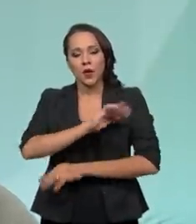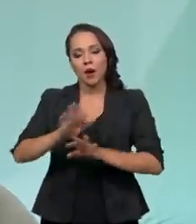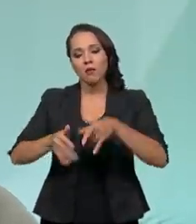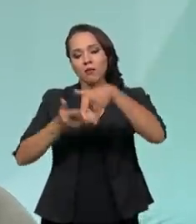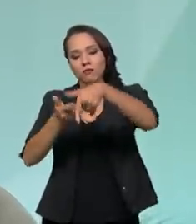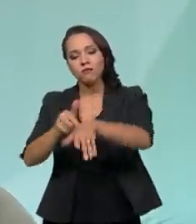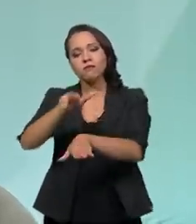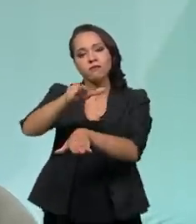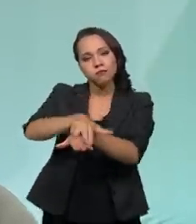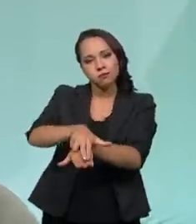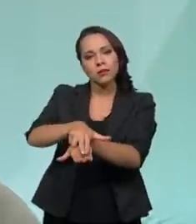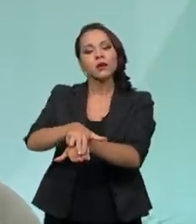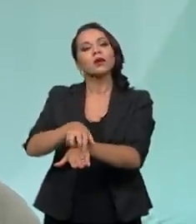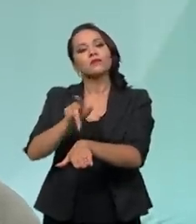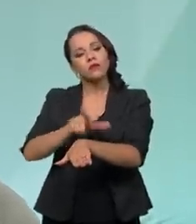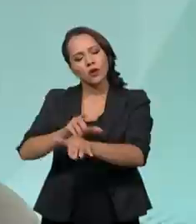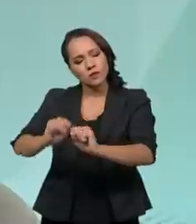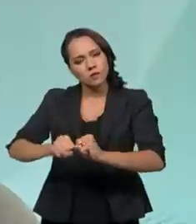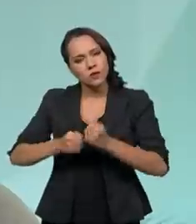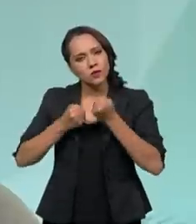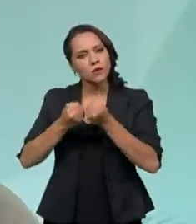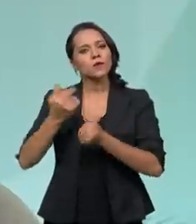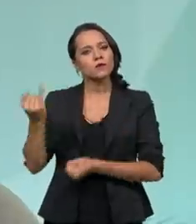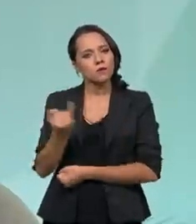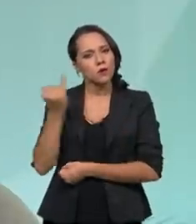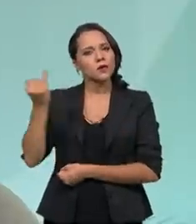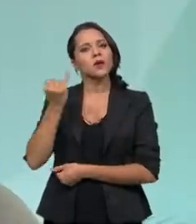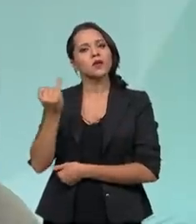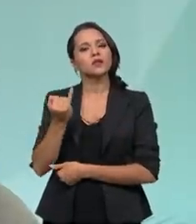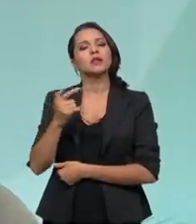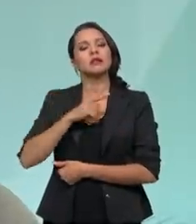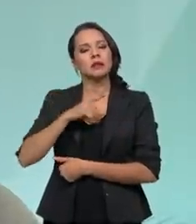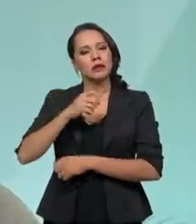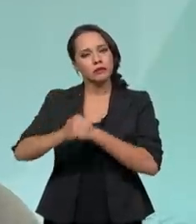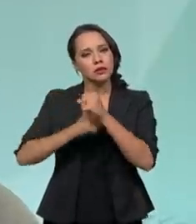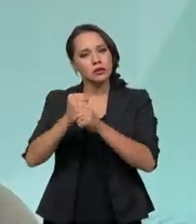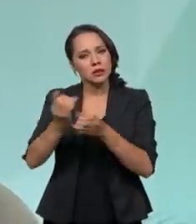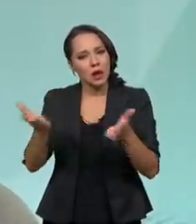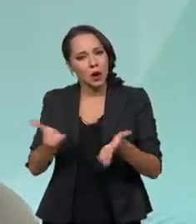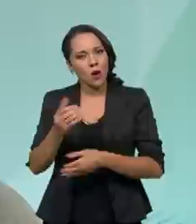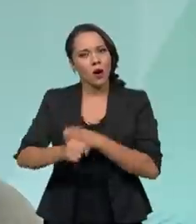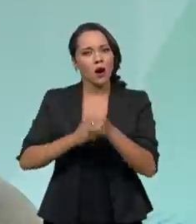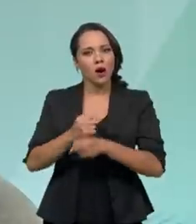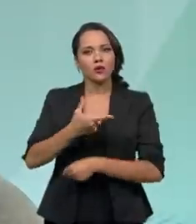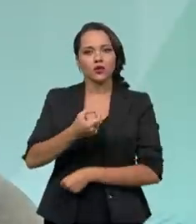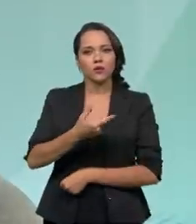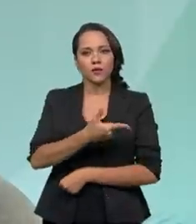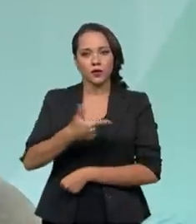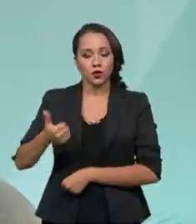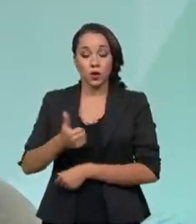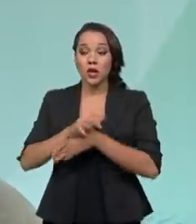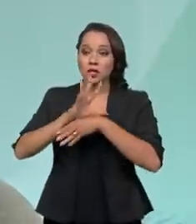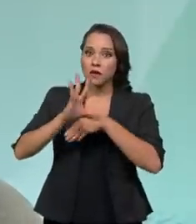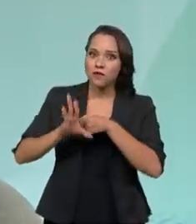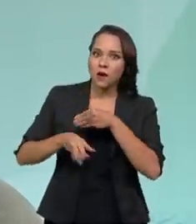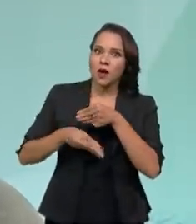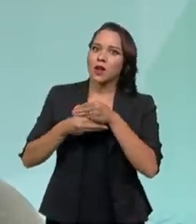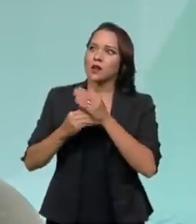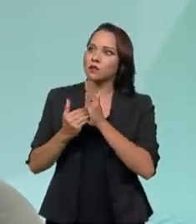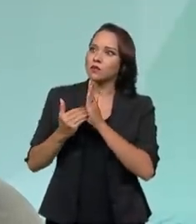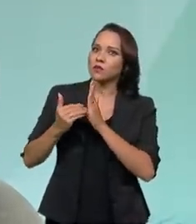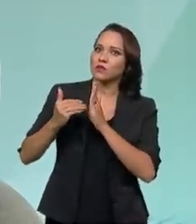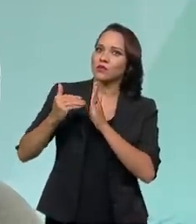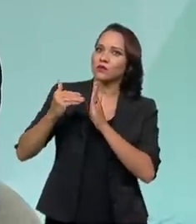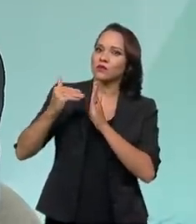Então, foi um esforço bastante expressivo que tivemos, neste ano, de 2021, um acréscimo muito grande